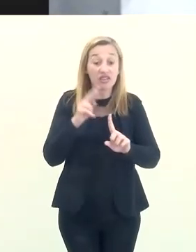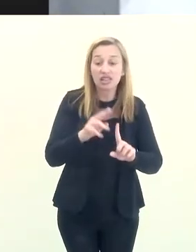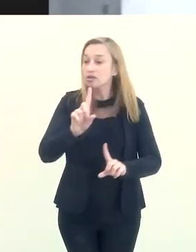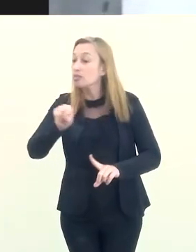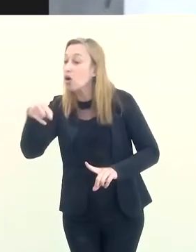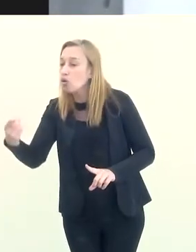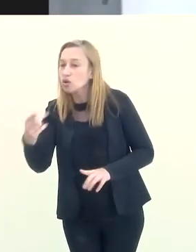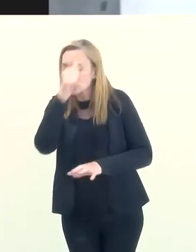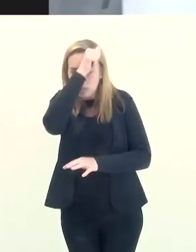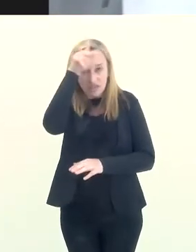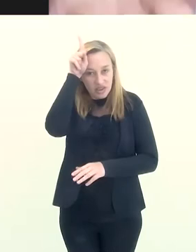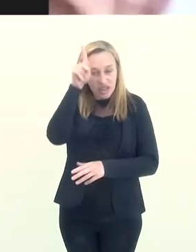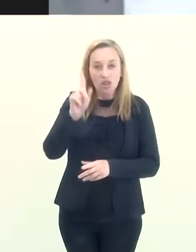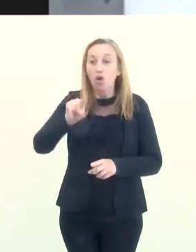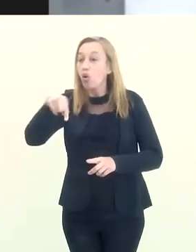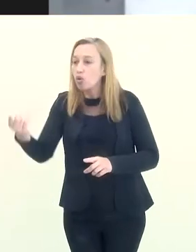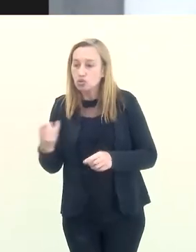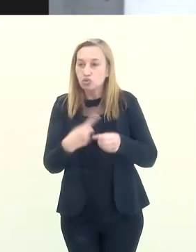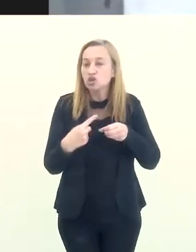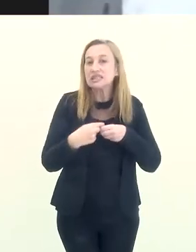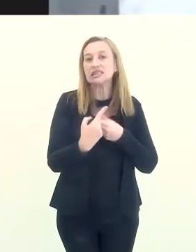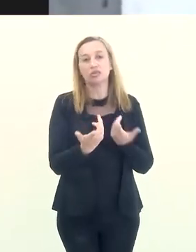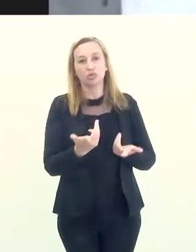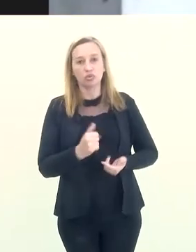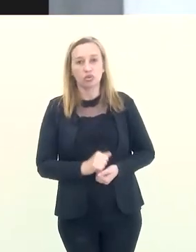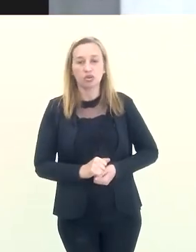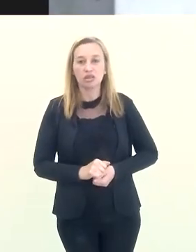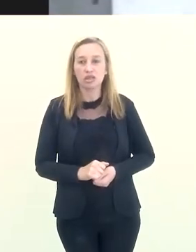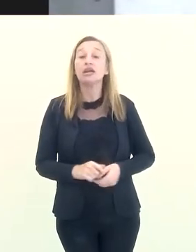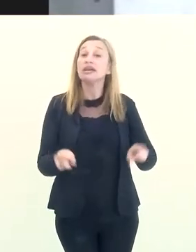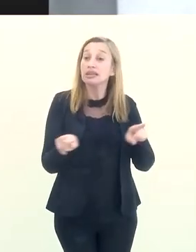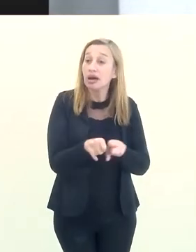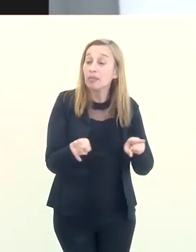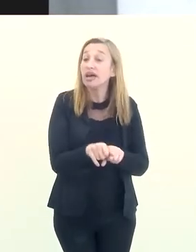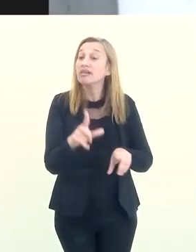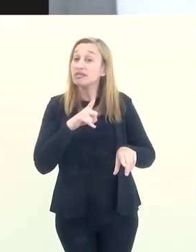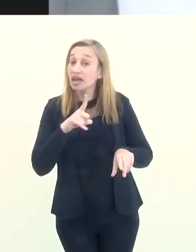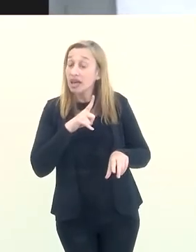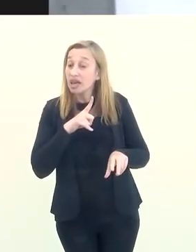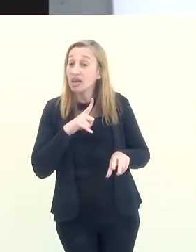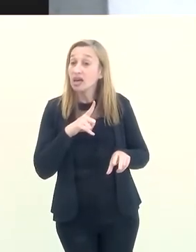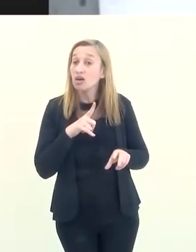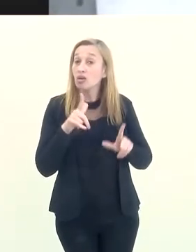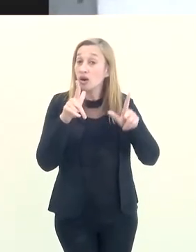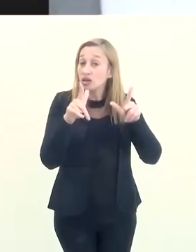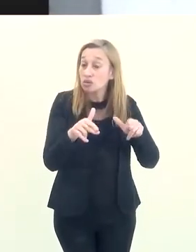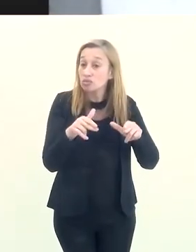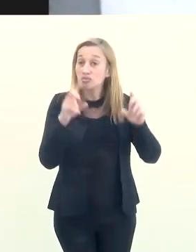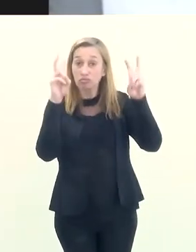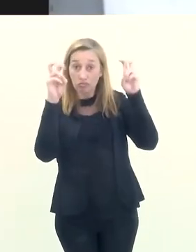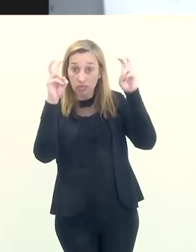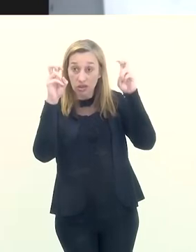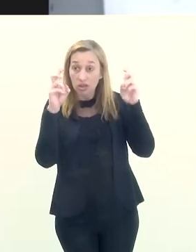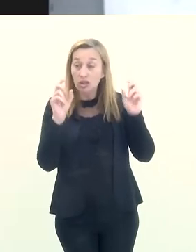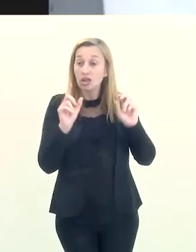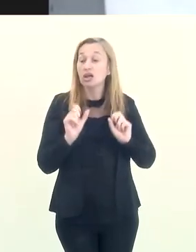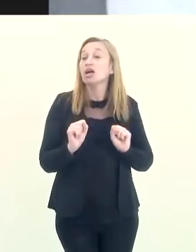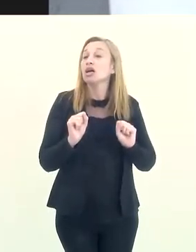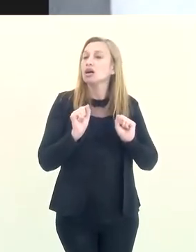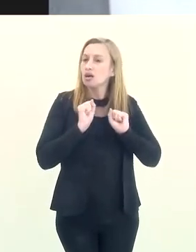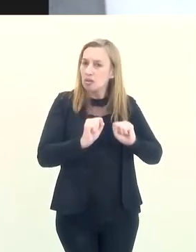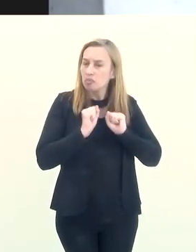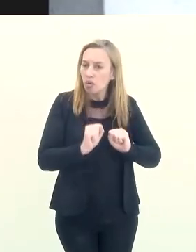Isso vai servir de referência para os outros prefeitos, para outros municípios, que também têm uma situação muito parecida.